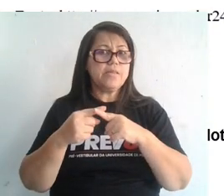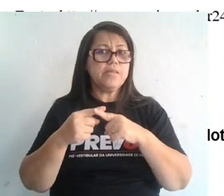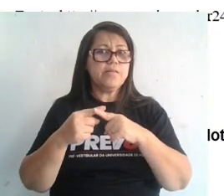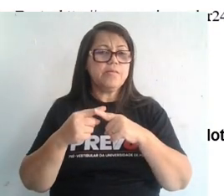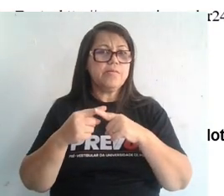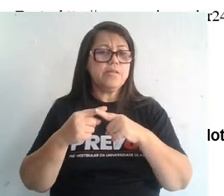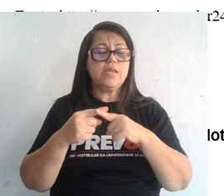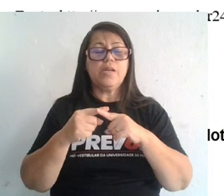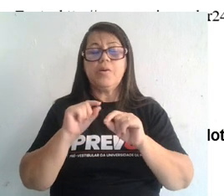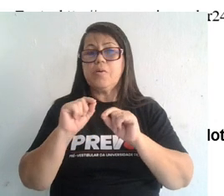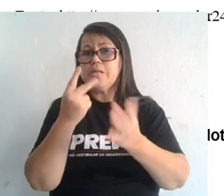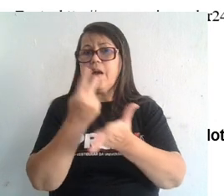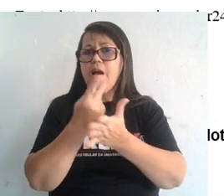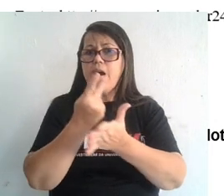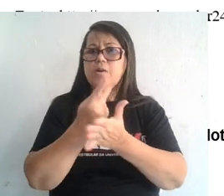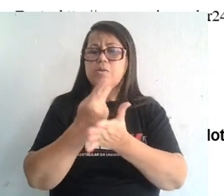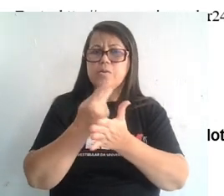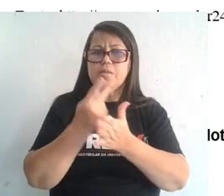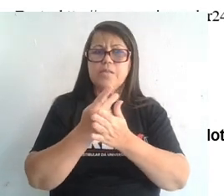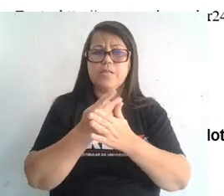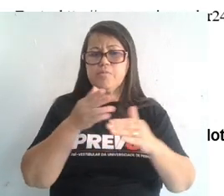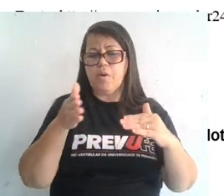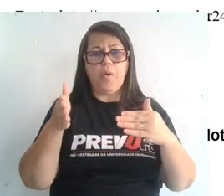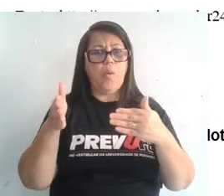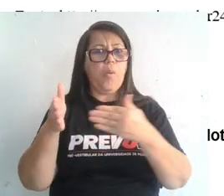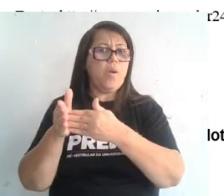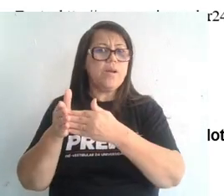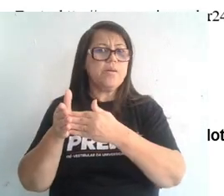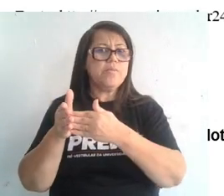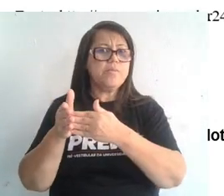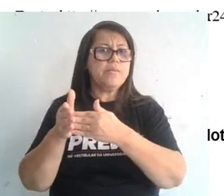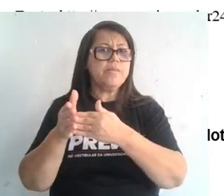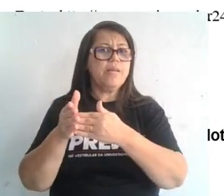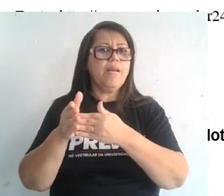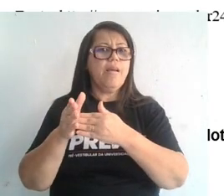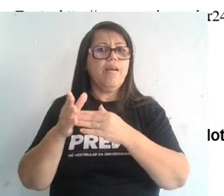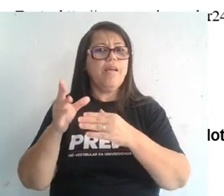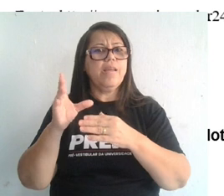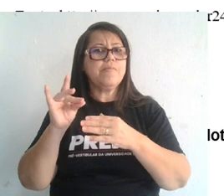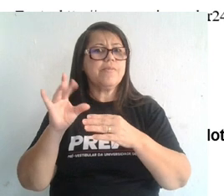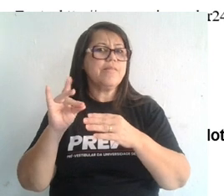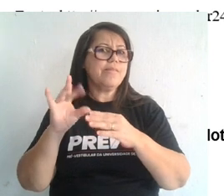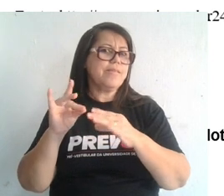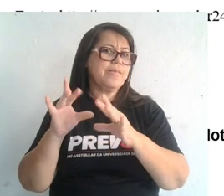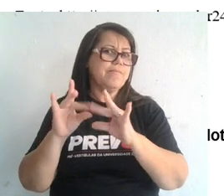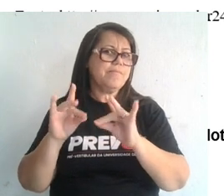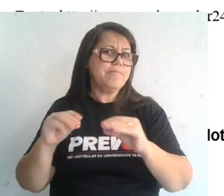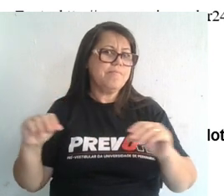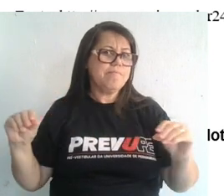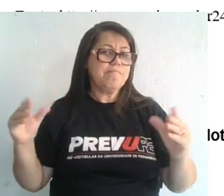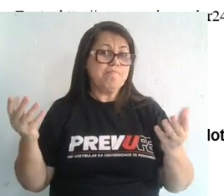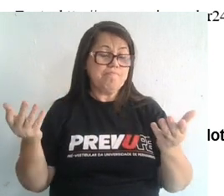o estado físico desse limite, ele seria líquido, caracterizando o núcleo externo.